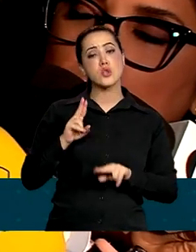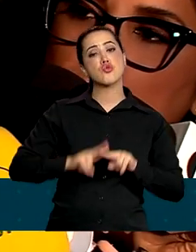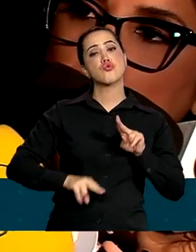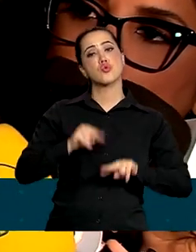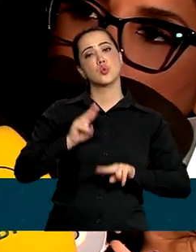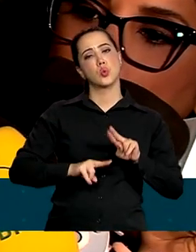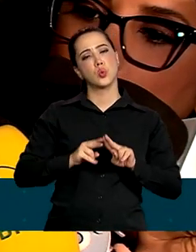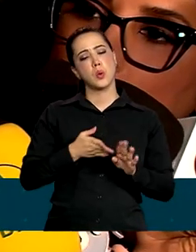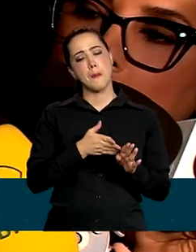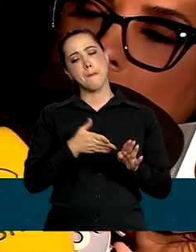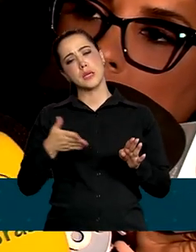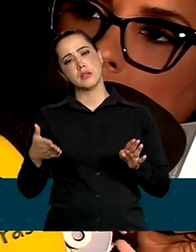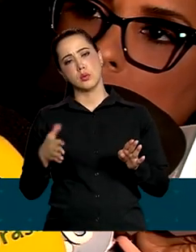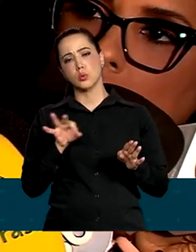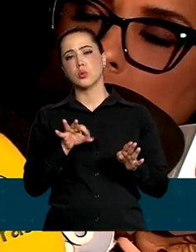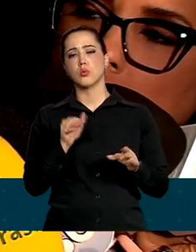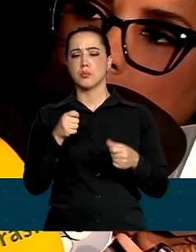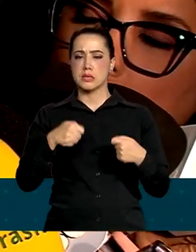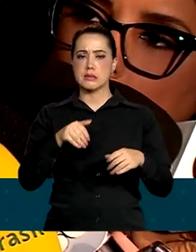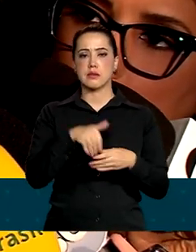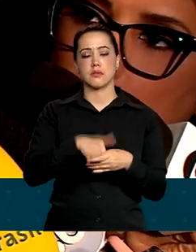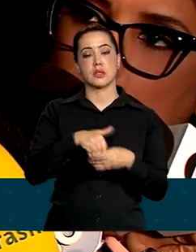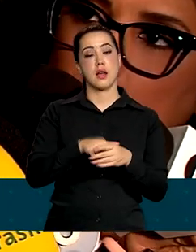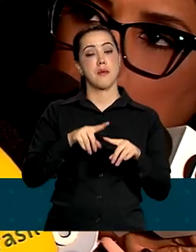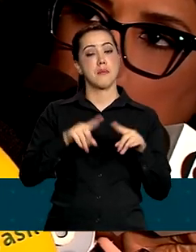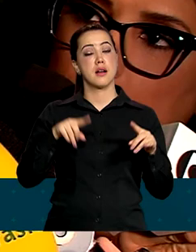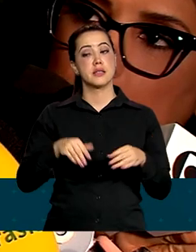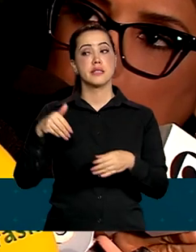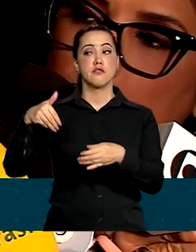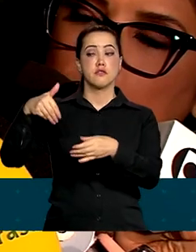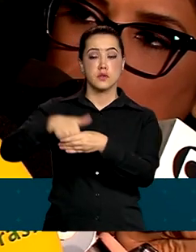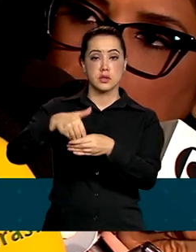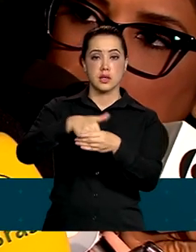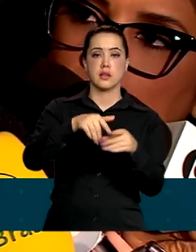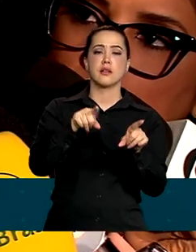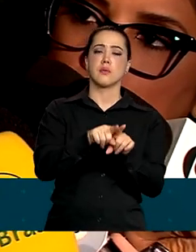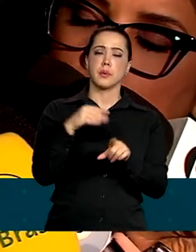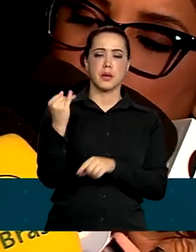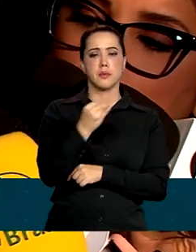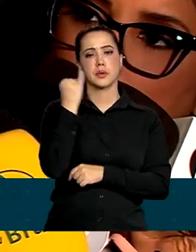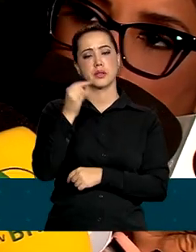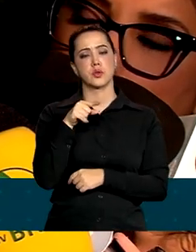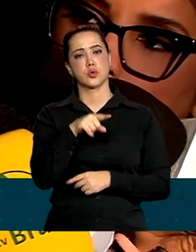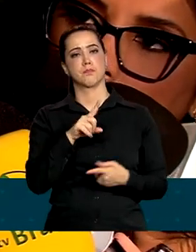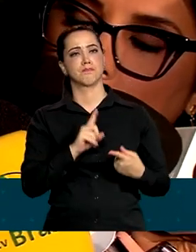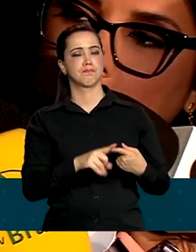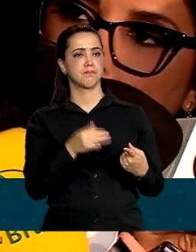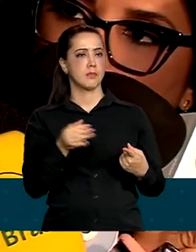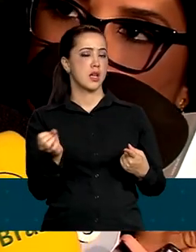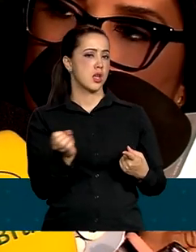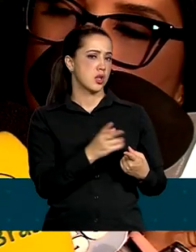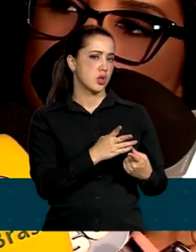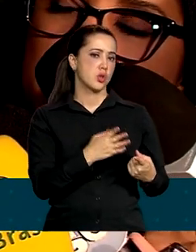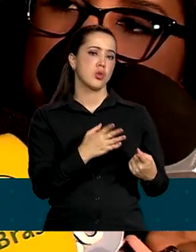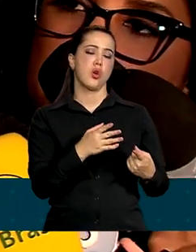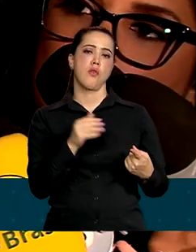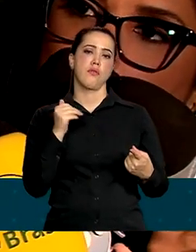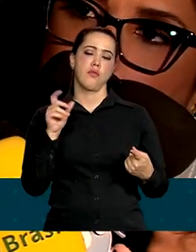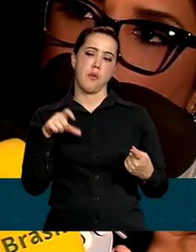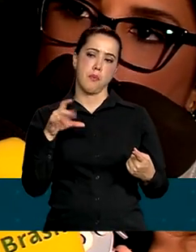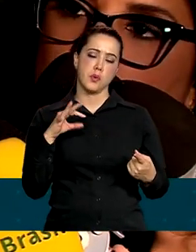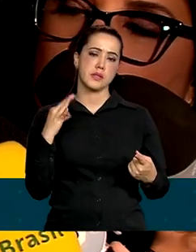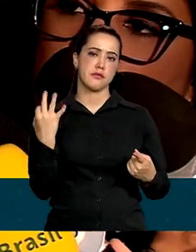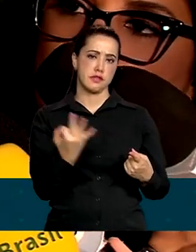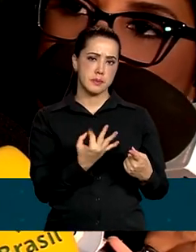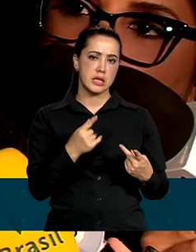ou seja, temos prazo, tempo para isso, mas votar essas medidas provisórias, porque são muito importantes. Ali tem a nova medida provisória do Bolsa Família, o